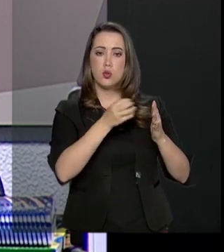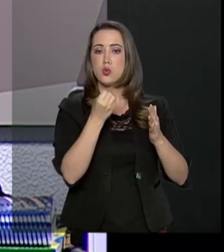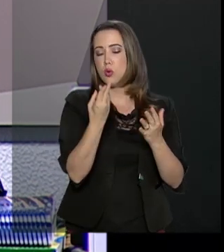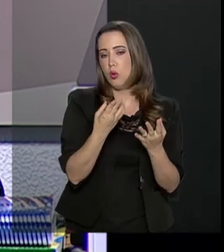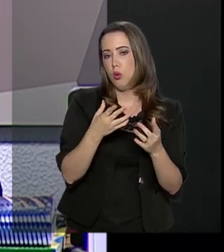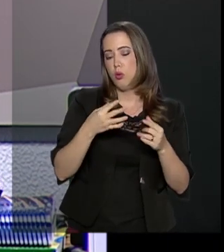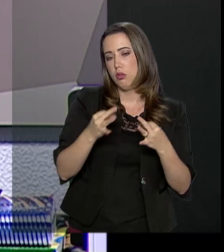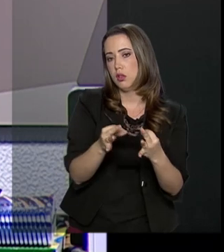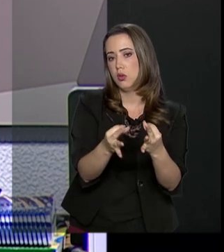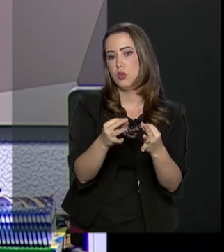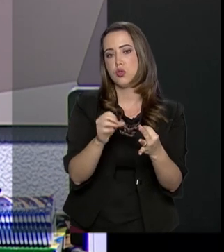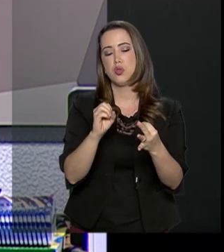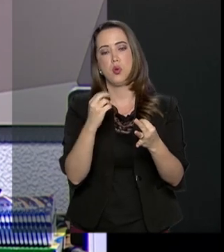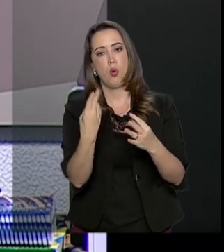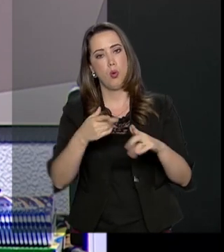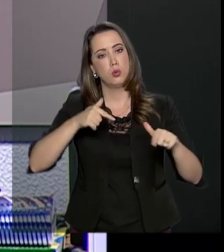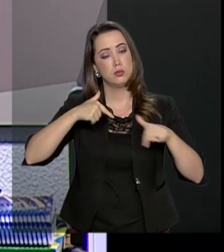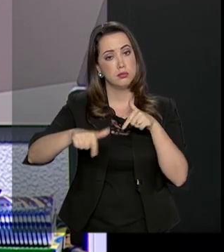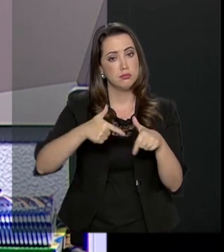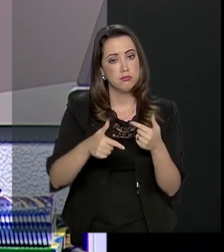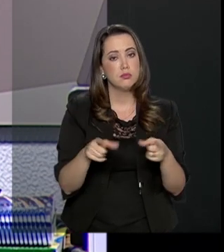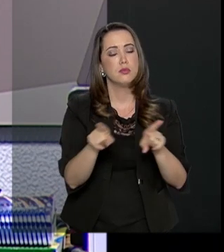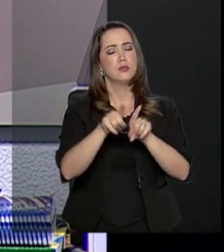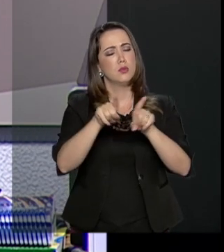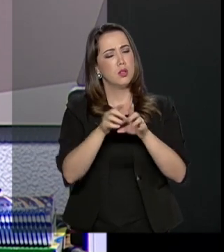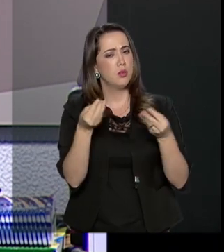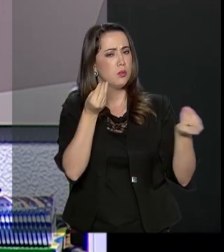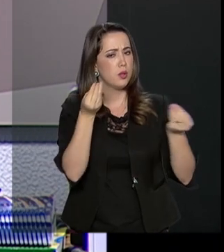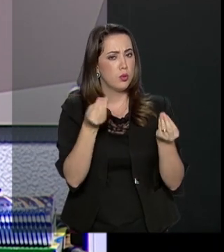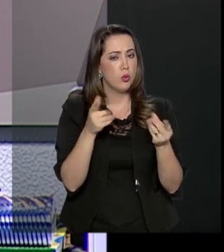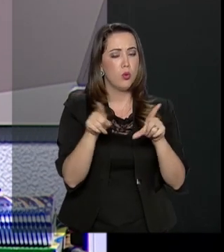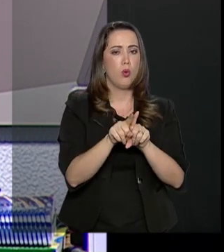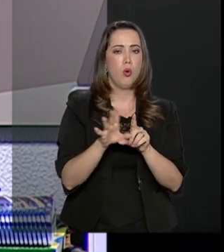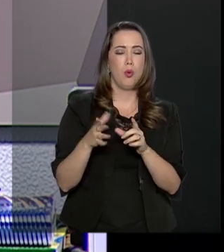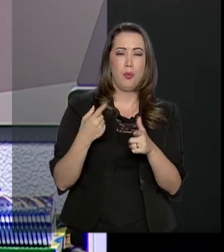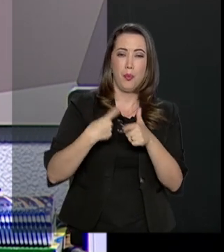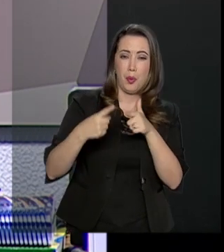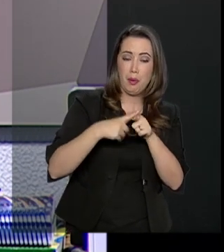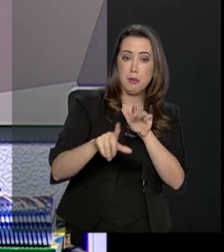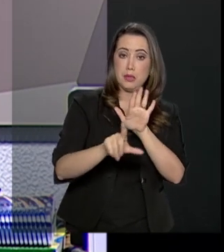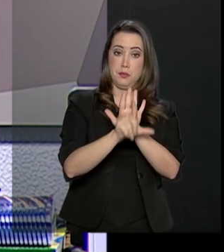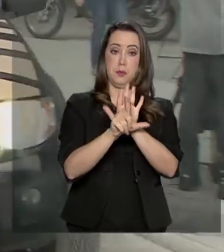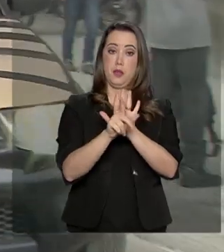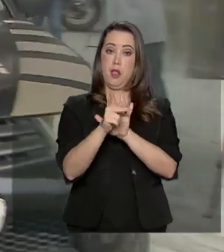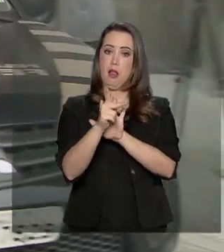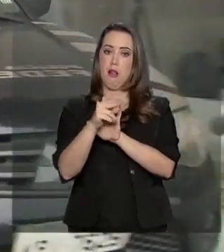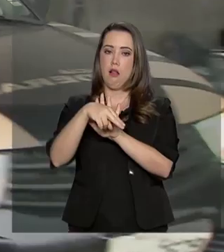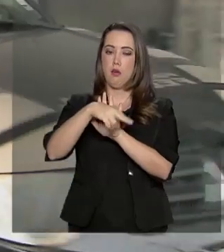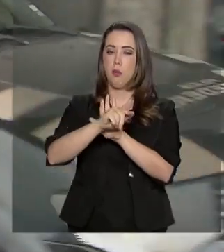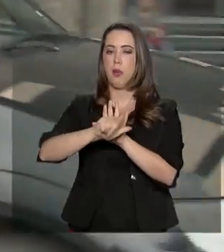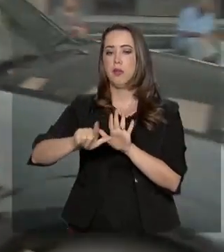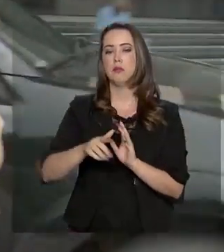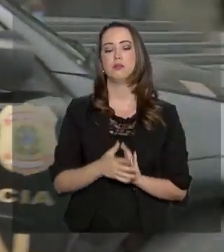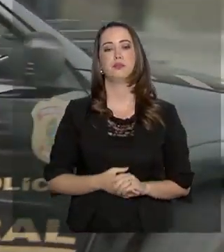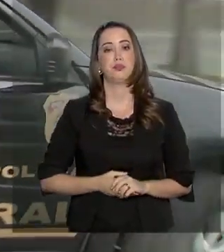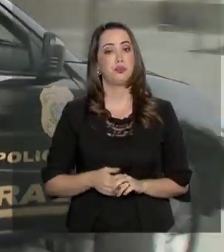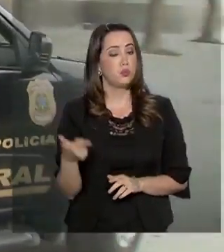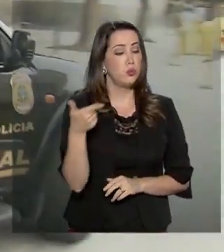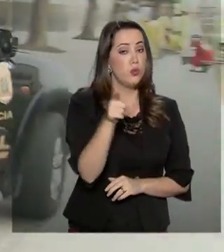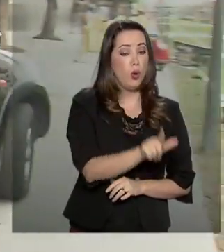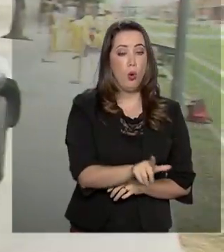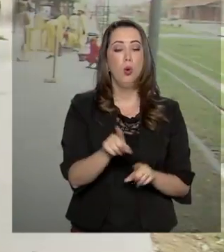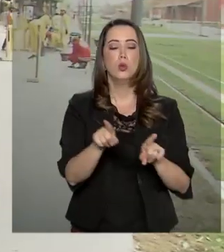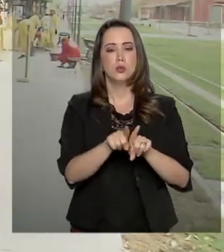lado, o enfrentamento de pontos de estrangulamento da legislação processual penal. Outro eixo do projeto é a